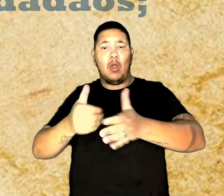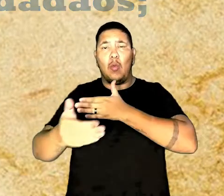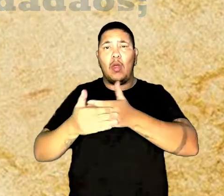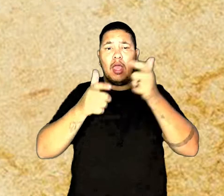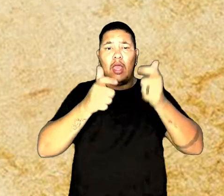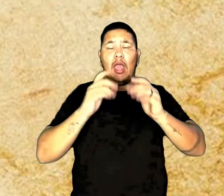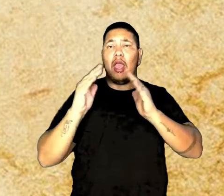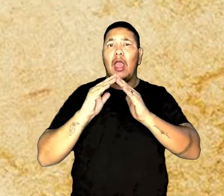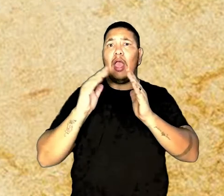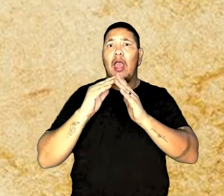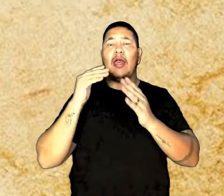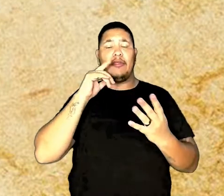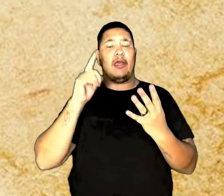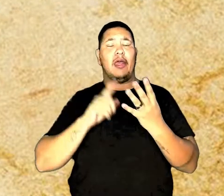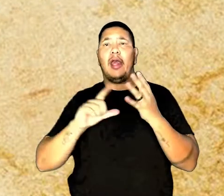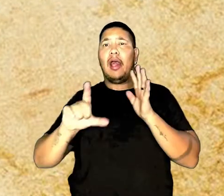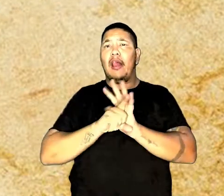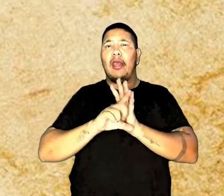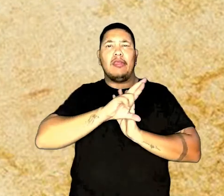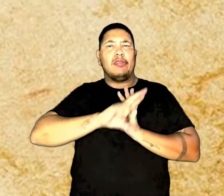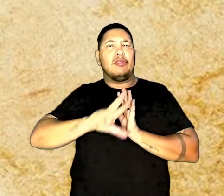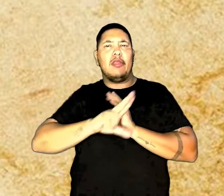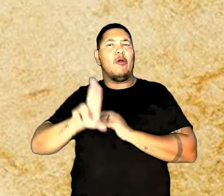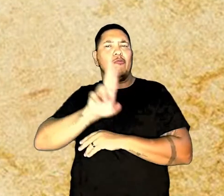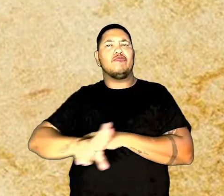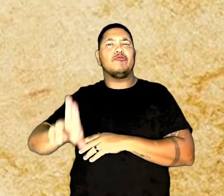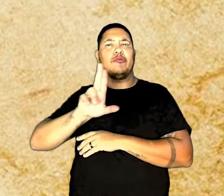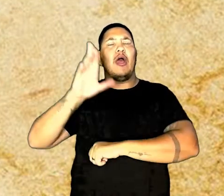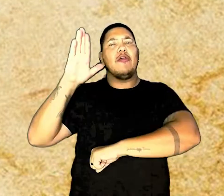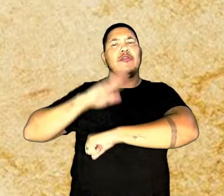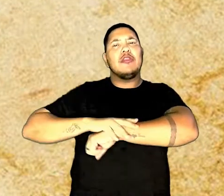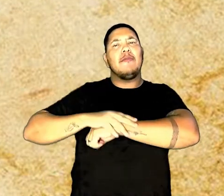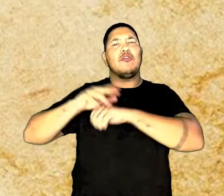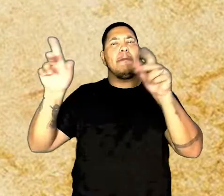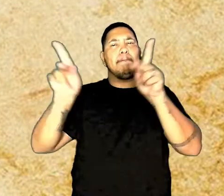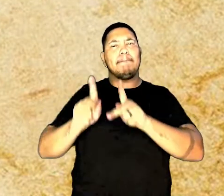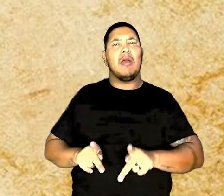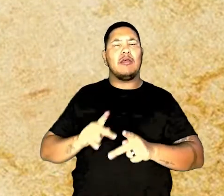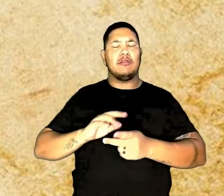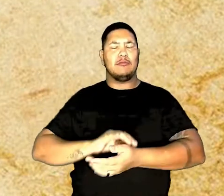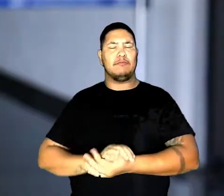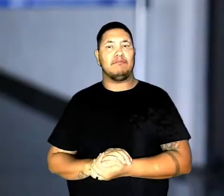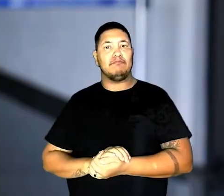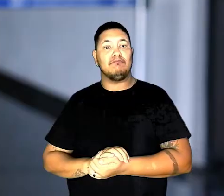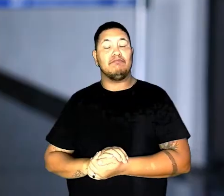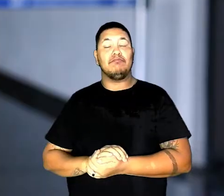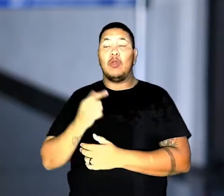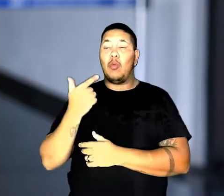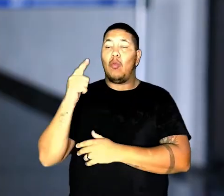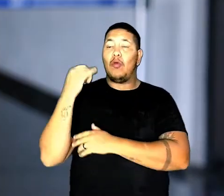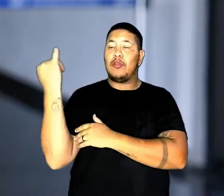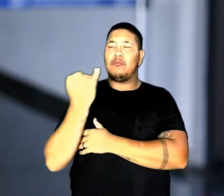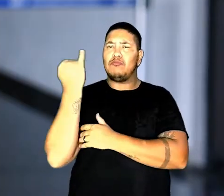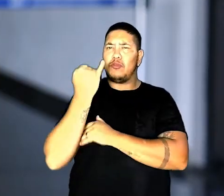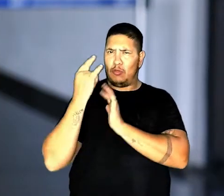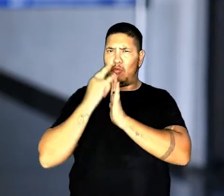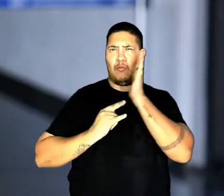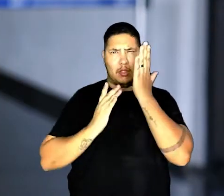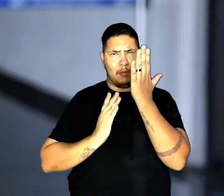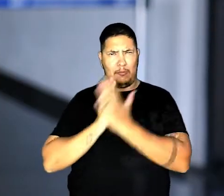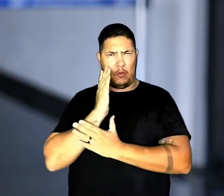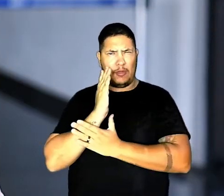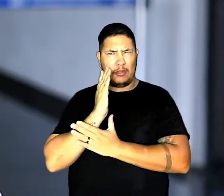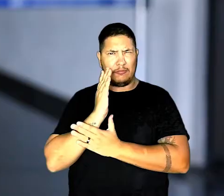cidadãos. E a lei marcial não seria usada em tempo de paz. Outro importante documento